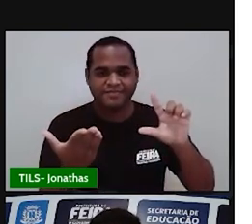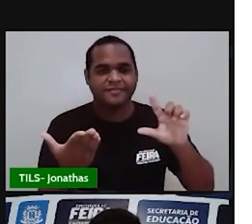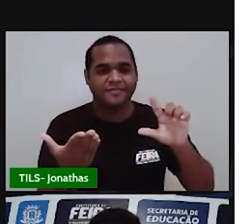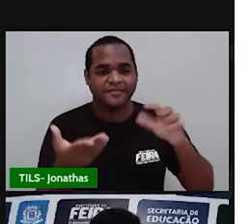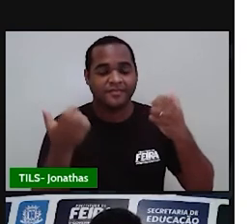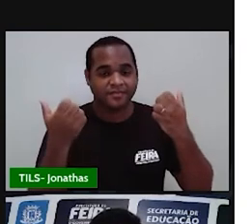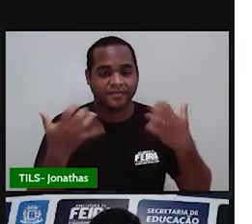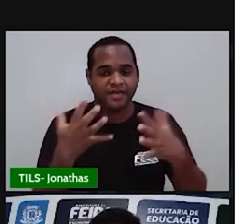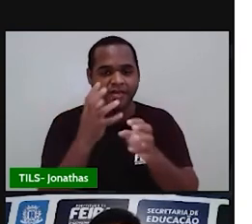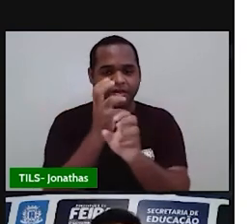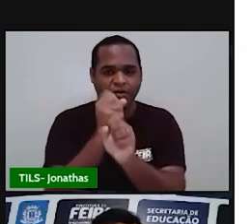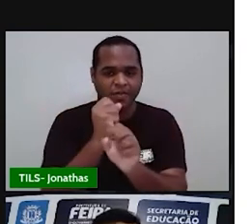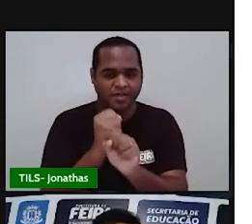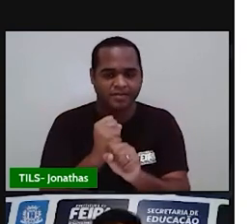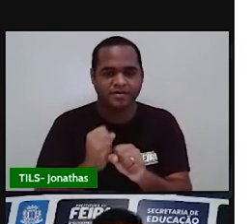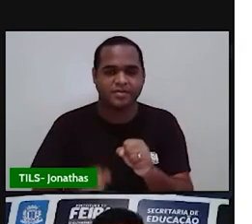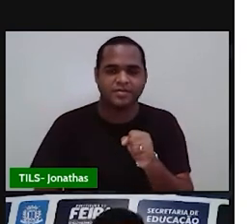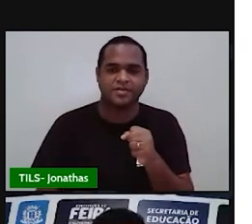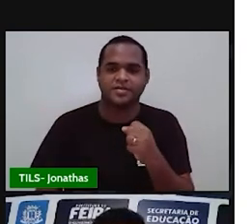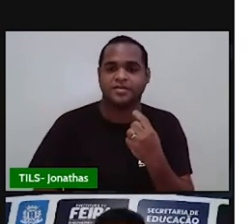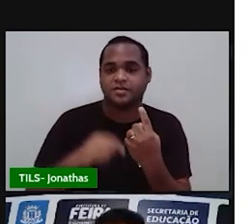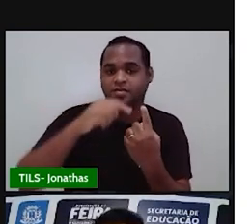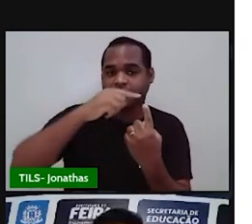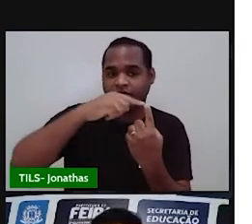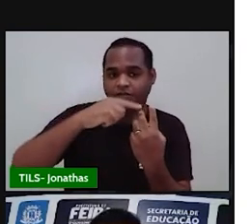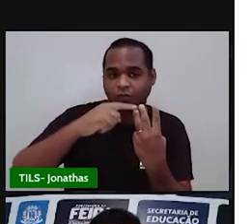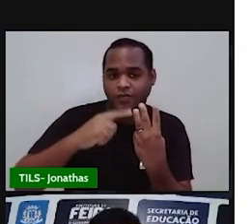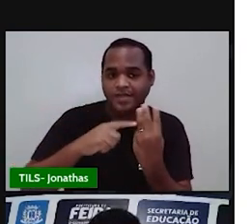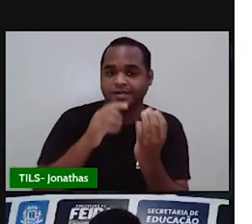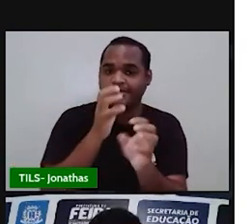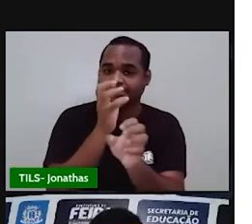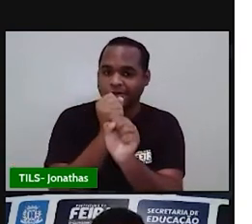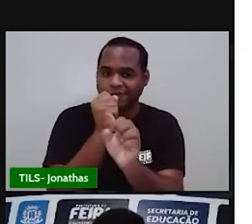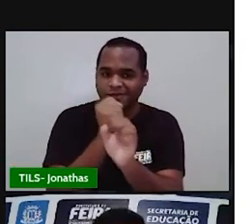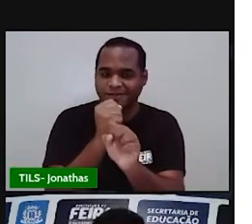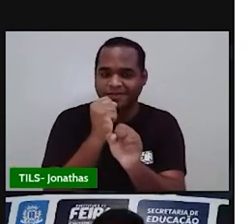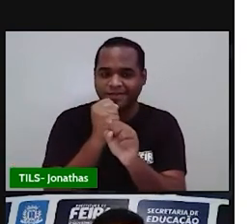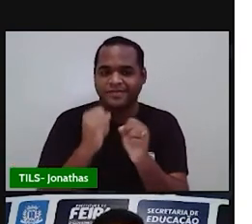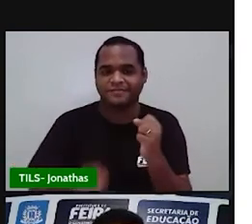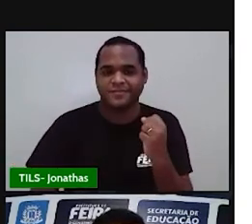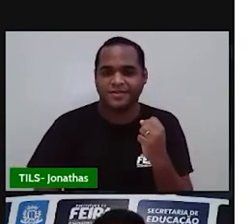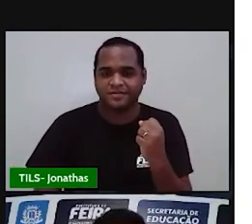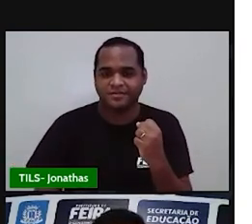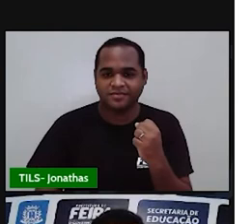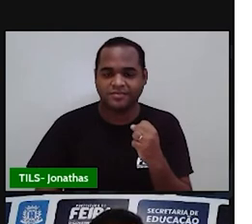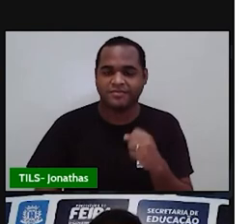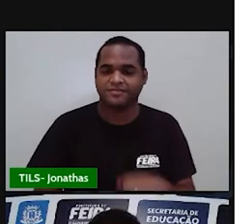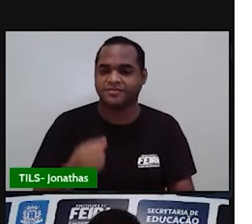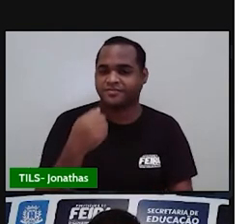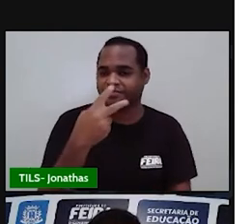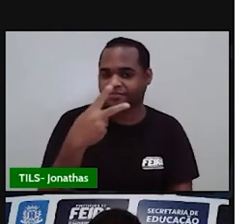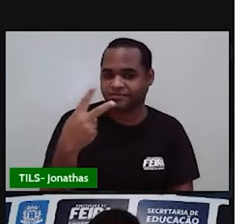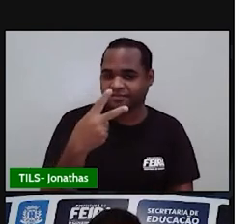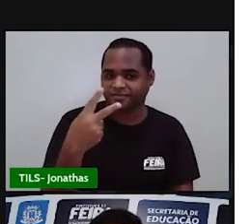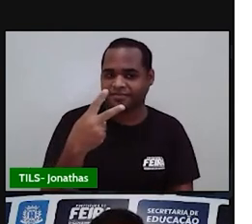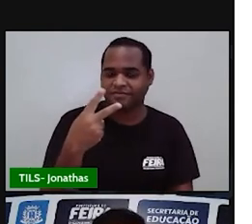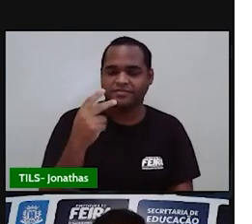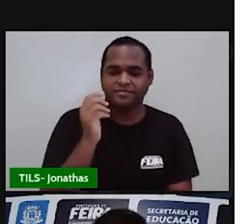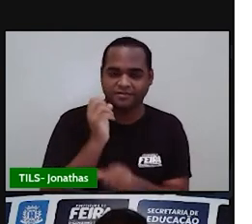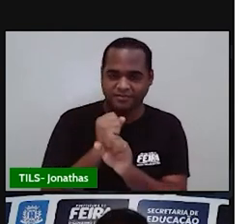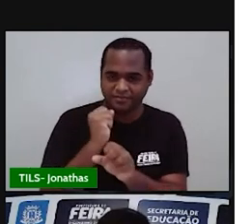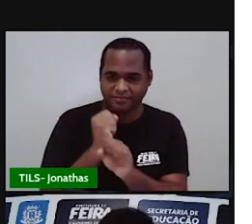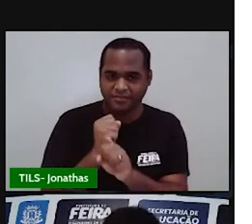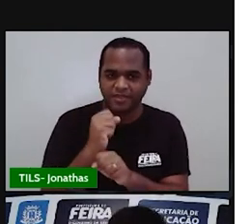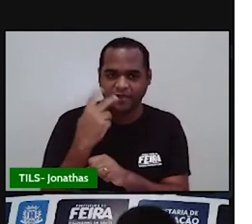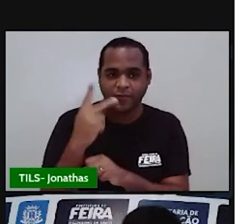né? A gente pega ali as três notas e faz uma soma. Dá um total de 22. Se você quiser